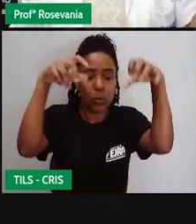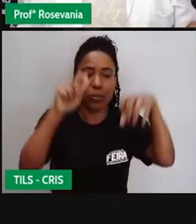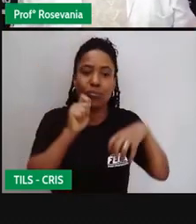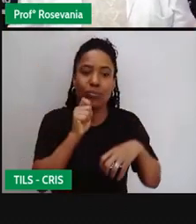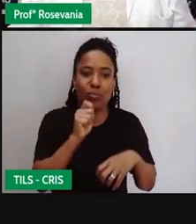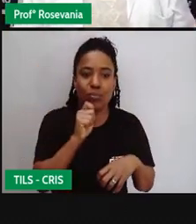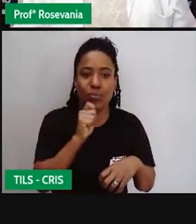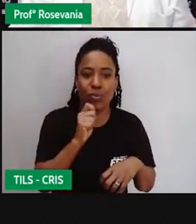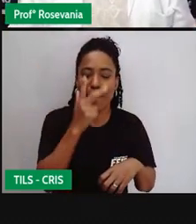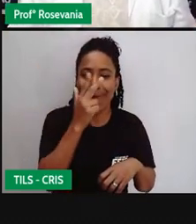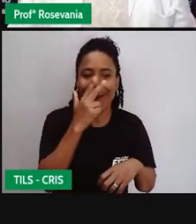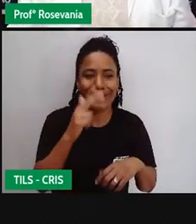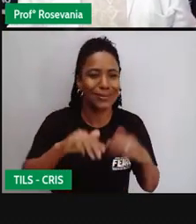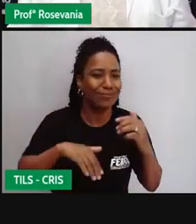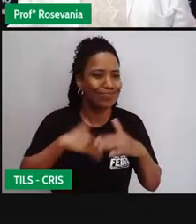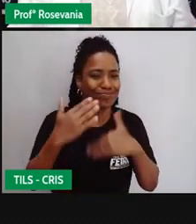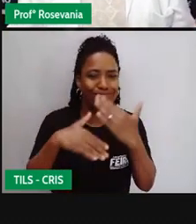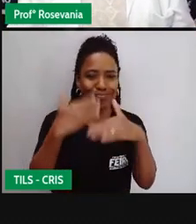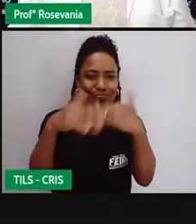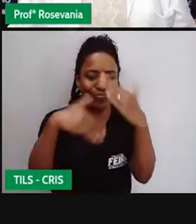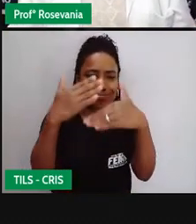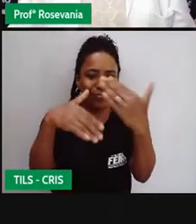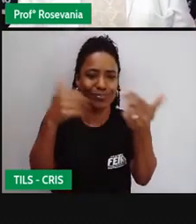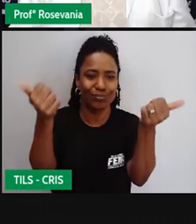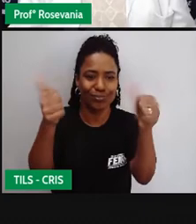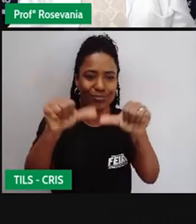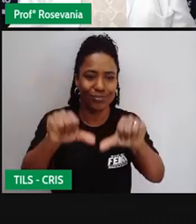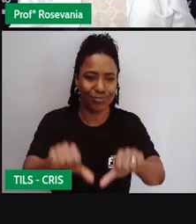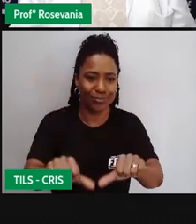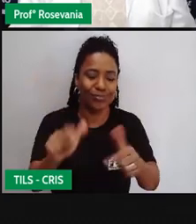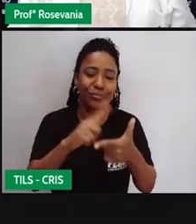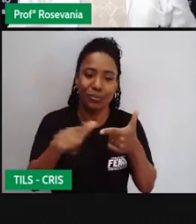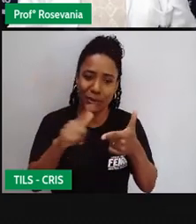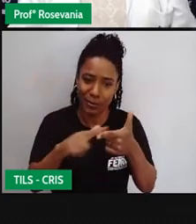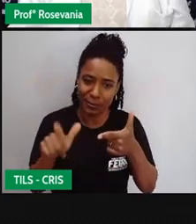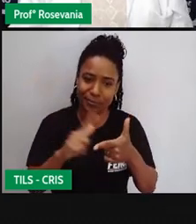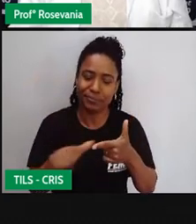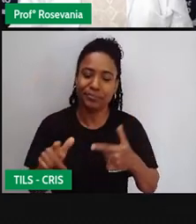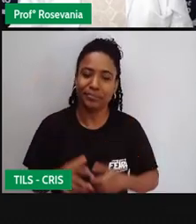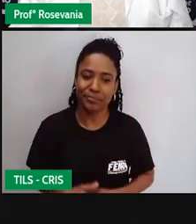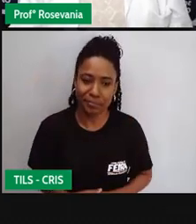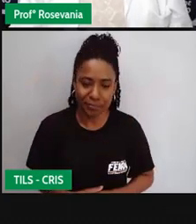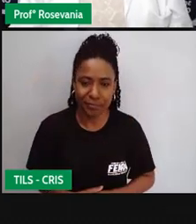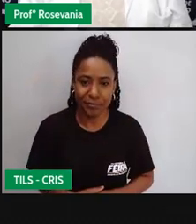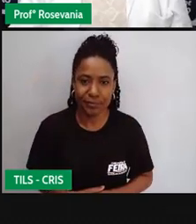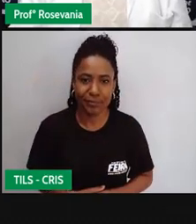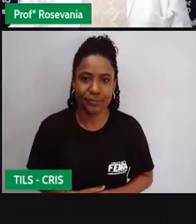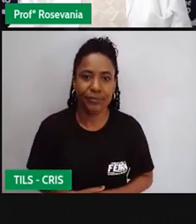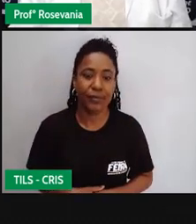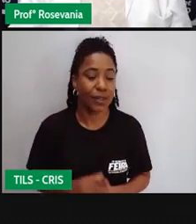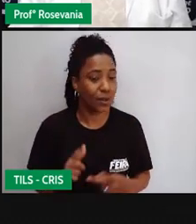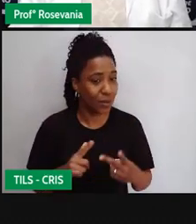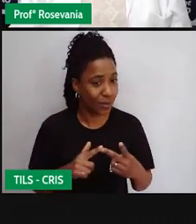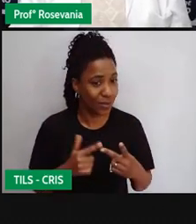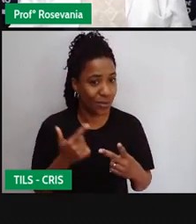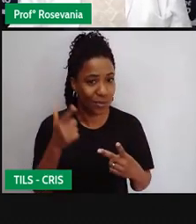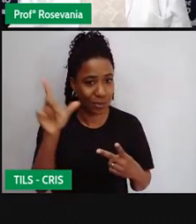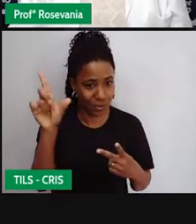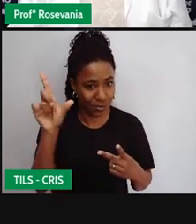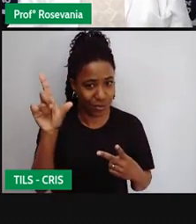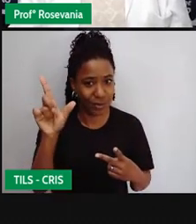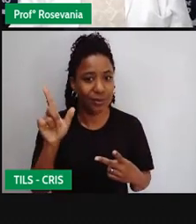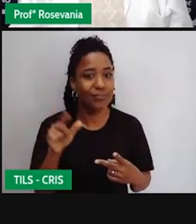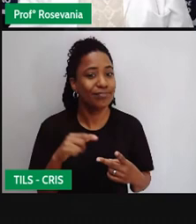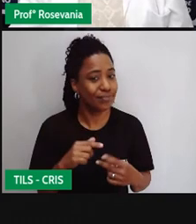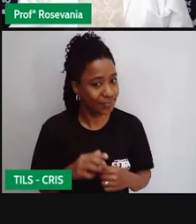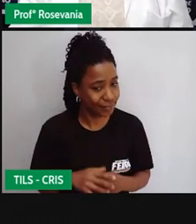se fosse um efeito dominó. Essa é uma das situações. A outra situação também, essa aqui agora é uma